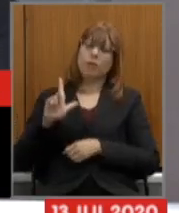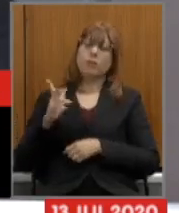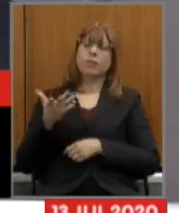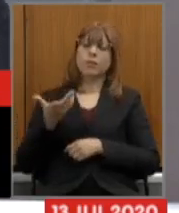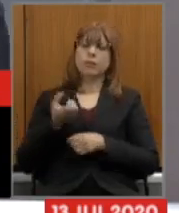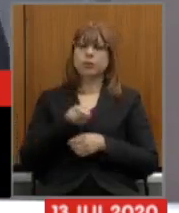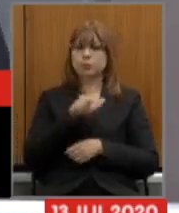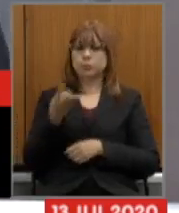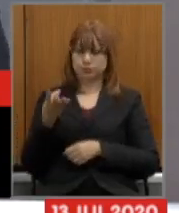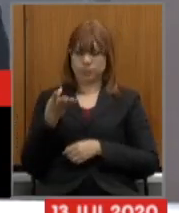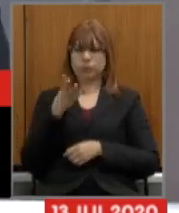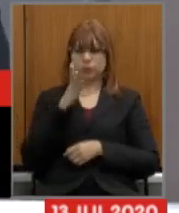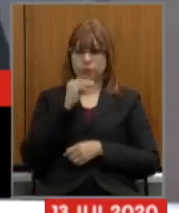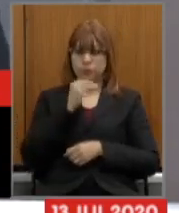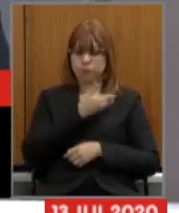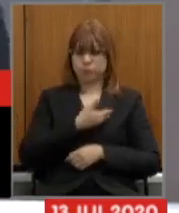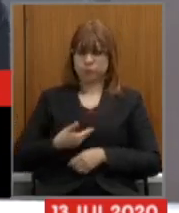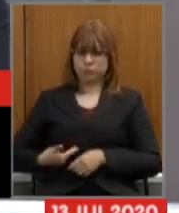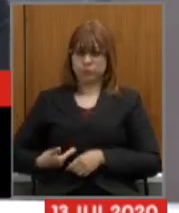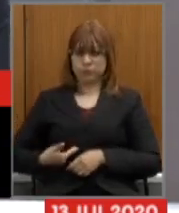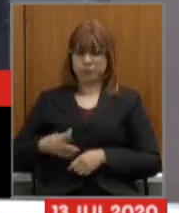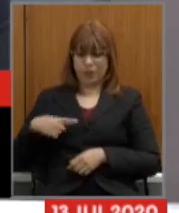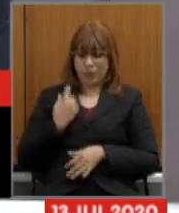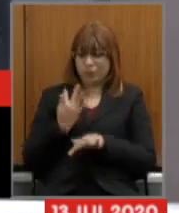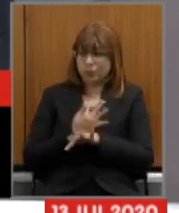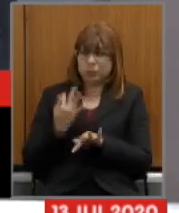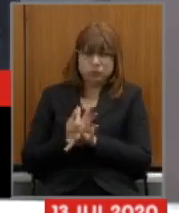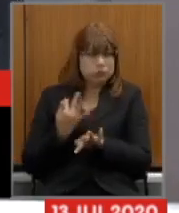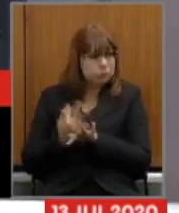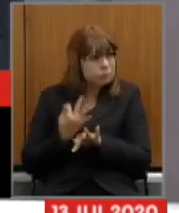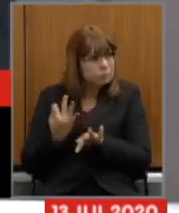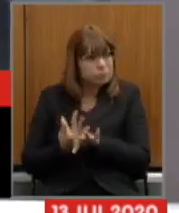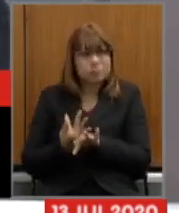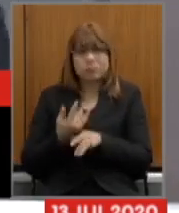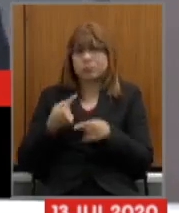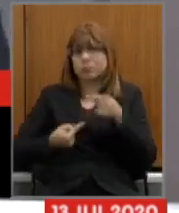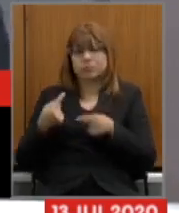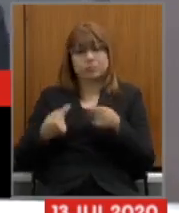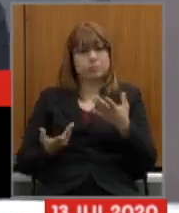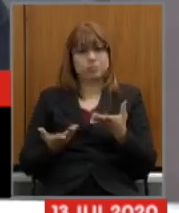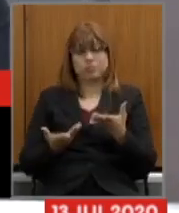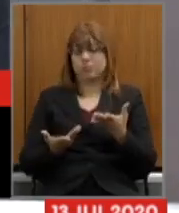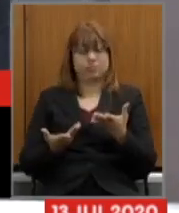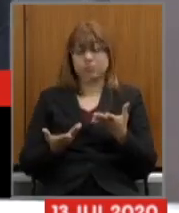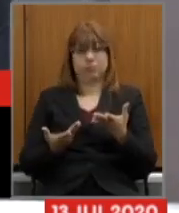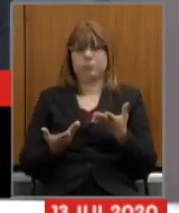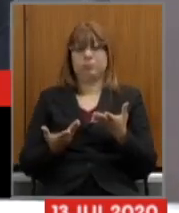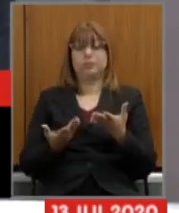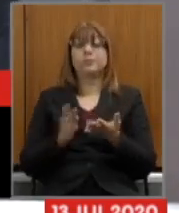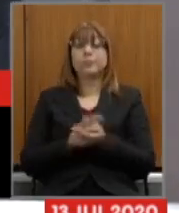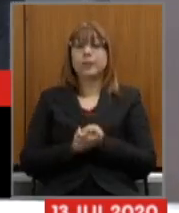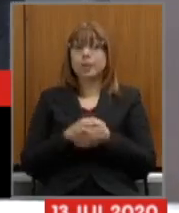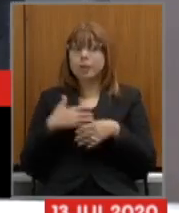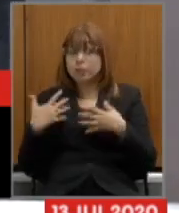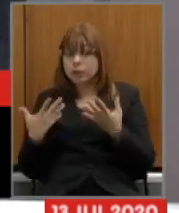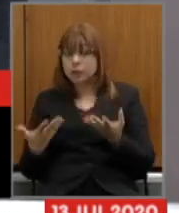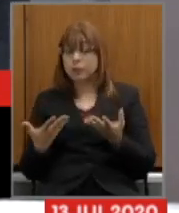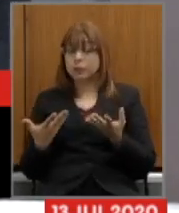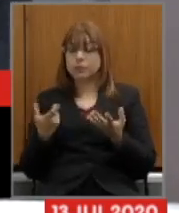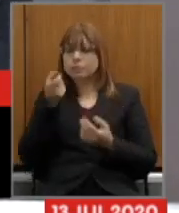não suporta esse tipo de discussão mais nós não temos condição fiscal de ter essa discussão então